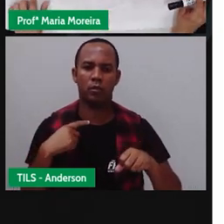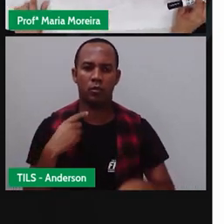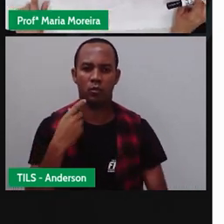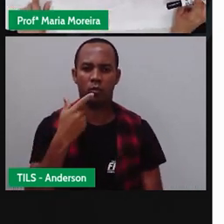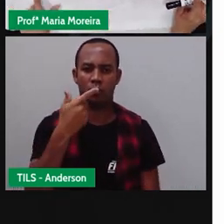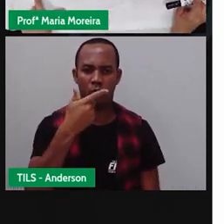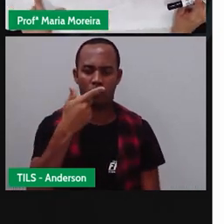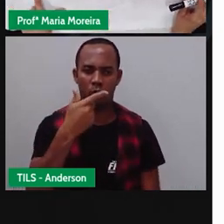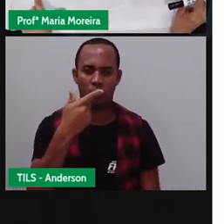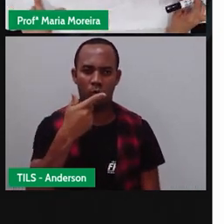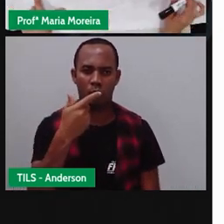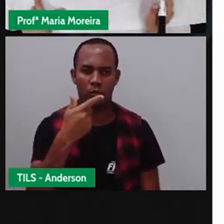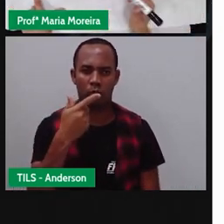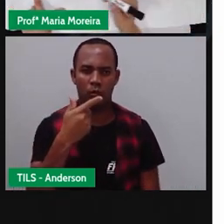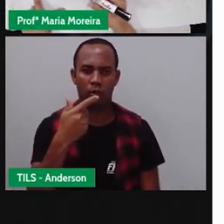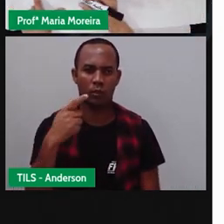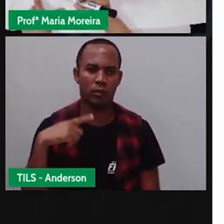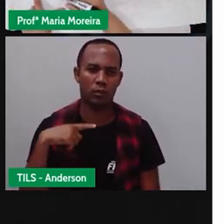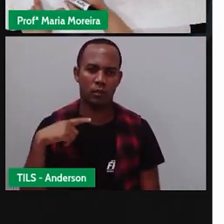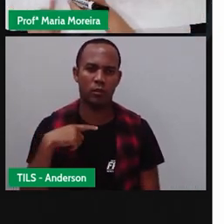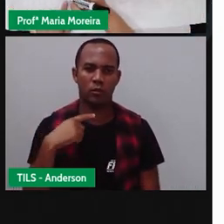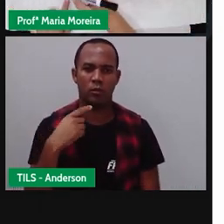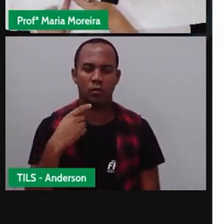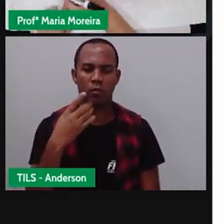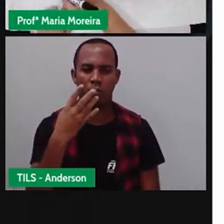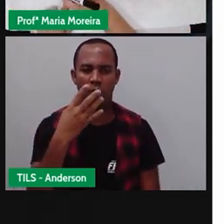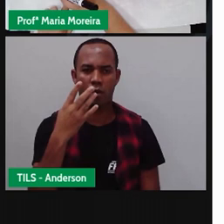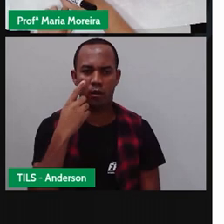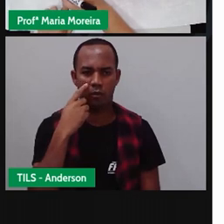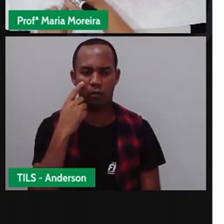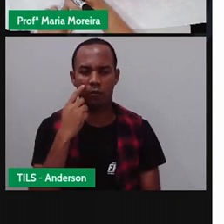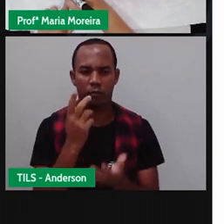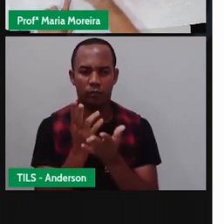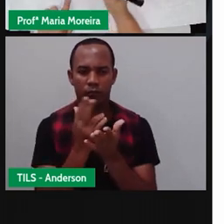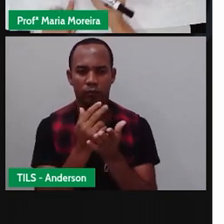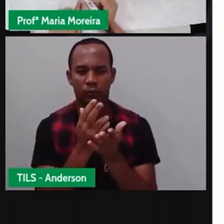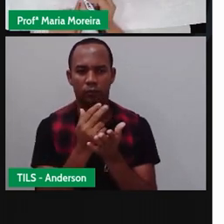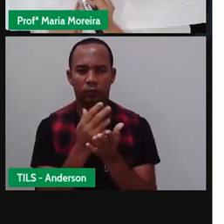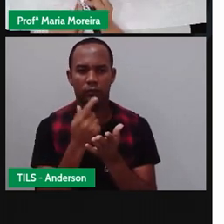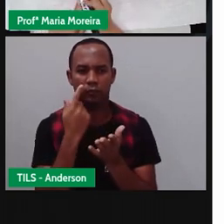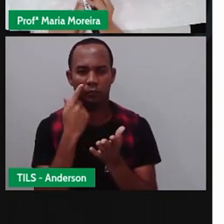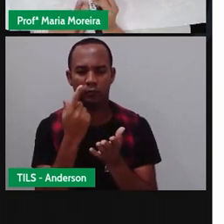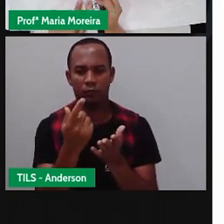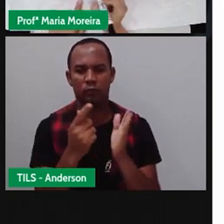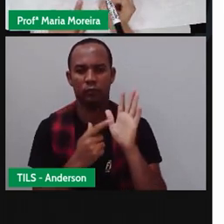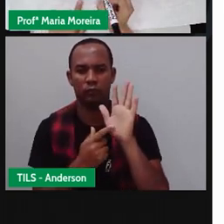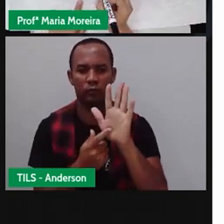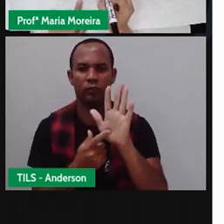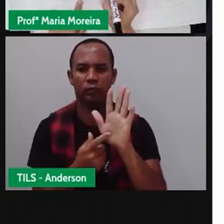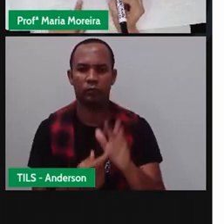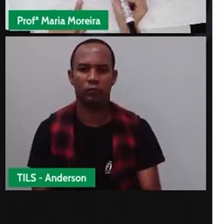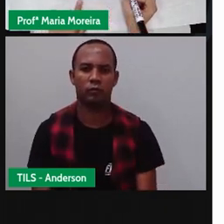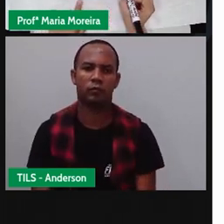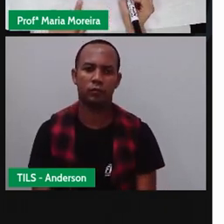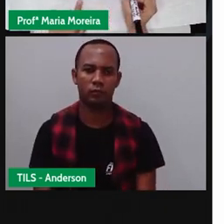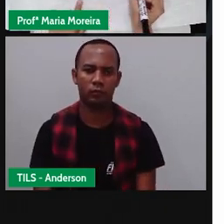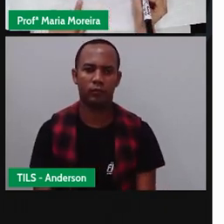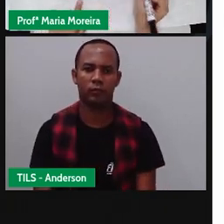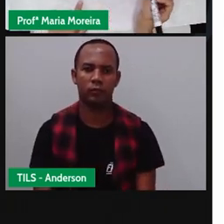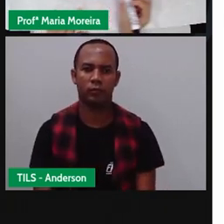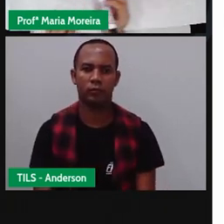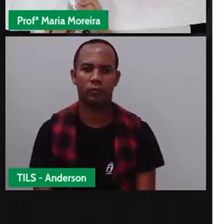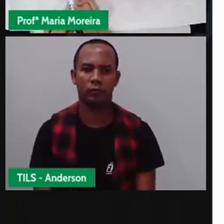de quantas? quatro bicicletas. Então, eu vou desenhar aqui. vou botar os espaços para a gente contar. São quantas bicicletas?